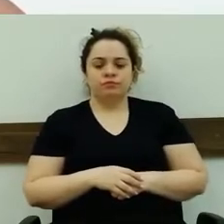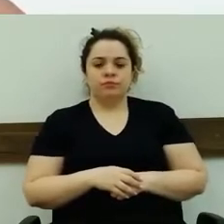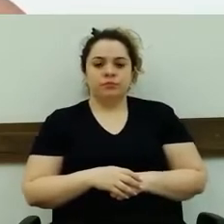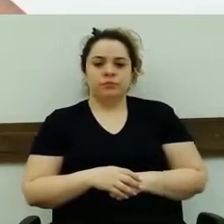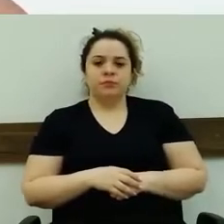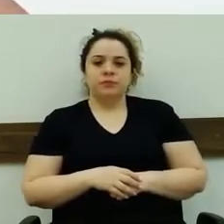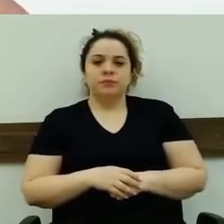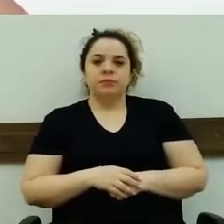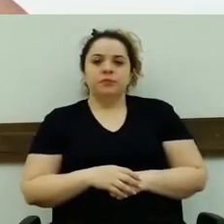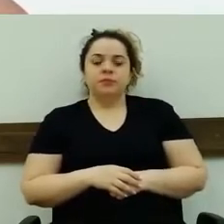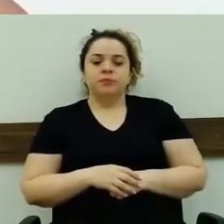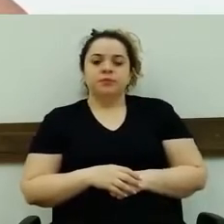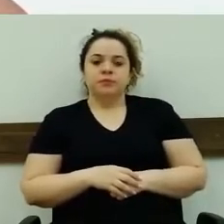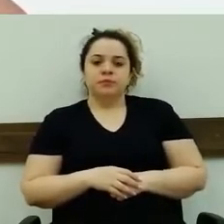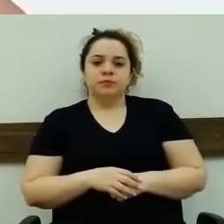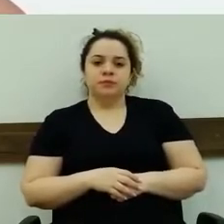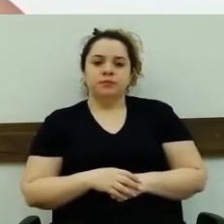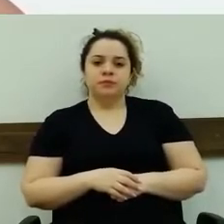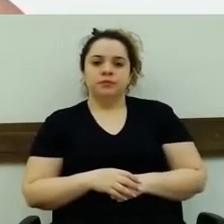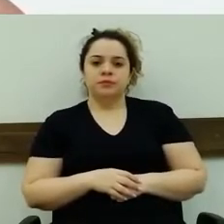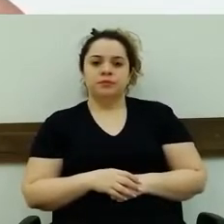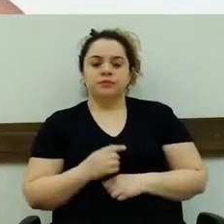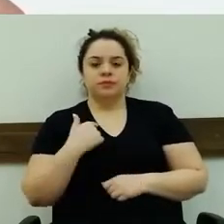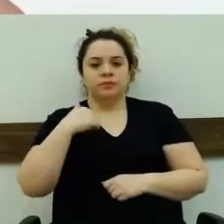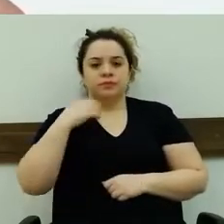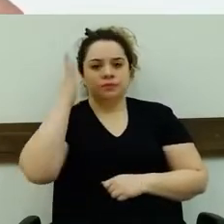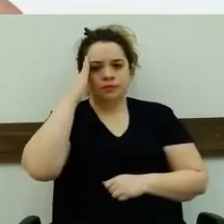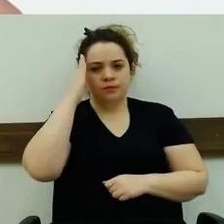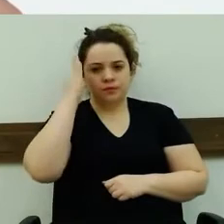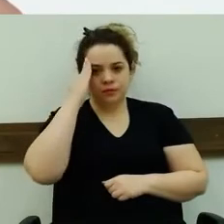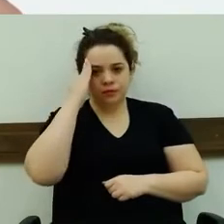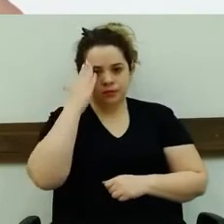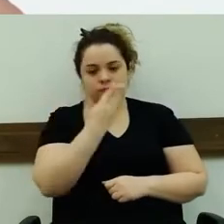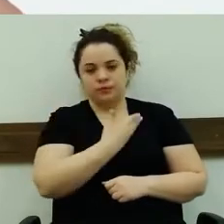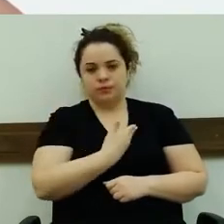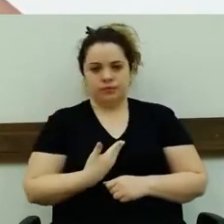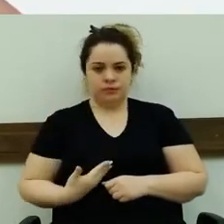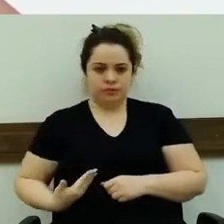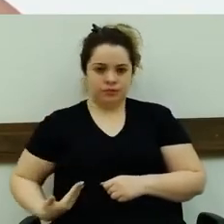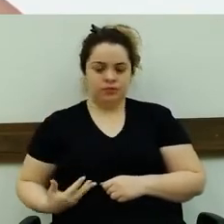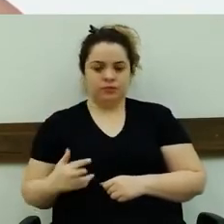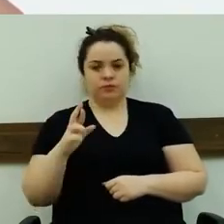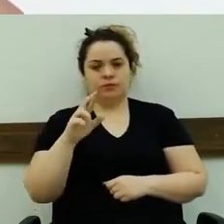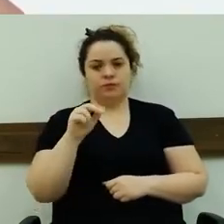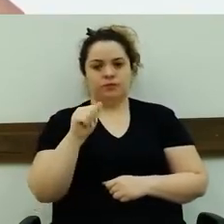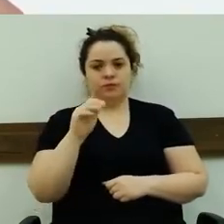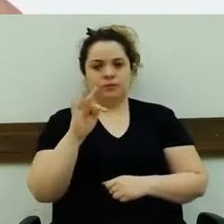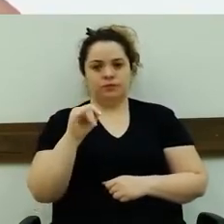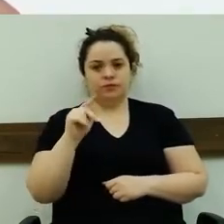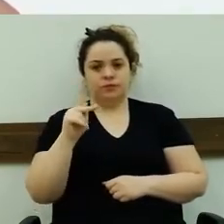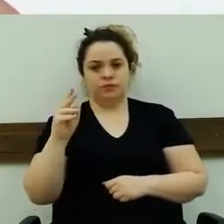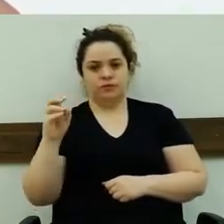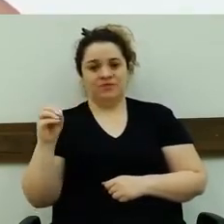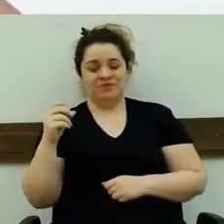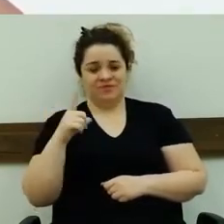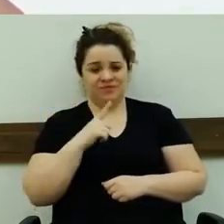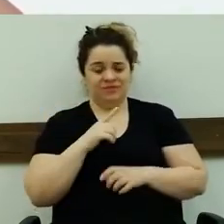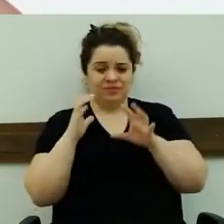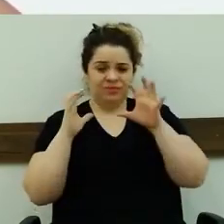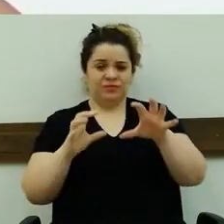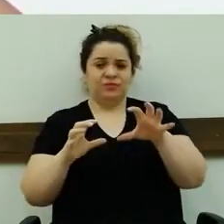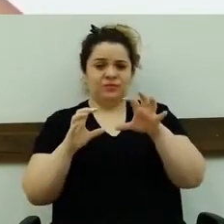da noite. Eu sei que o governo Ratinho está aí com maior pressão em cima desse projeto,